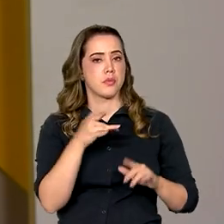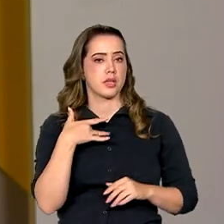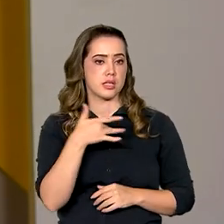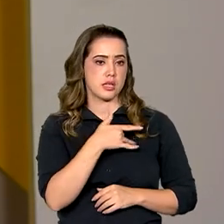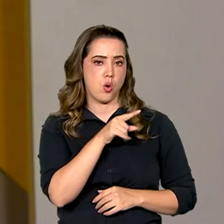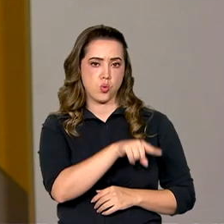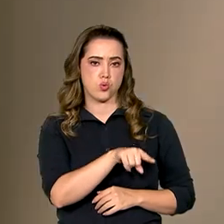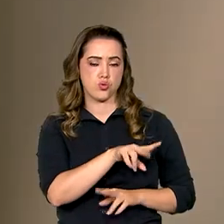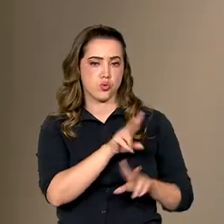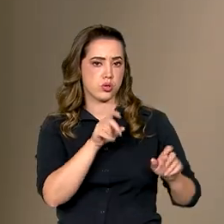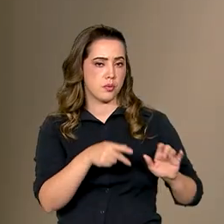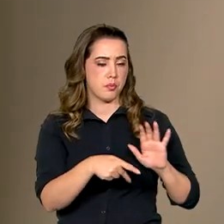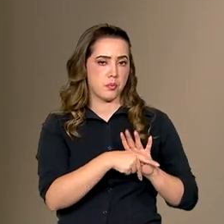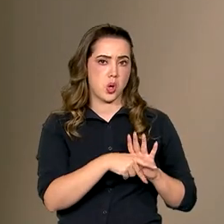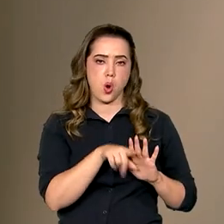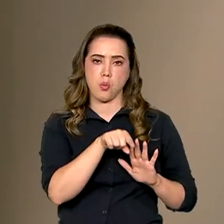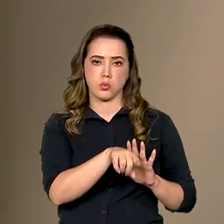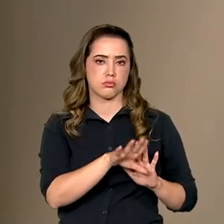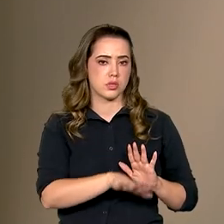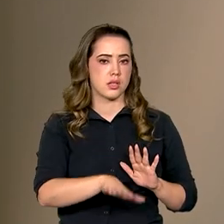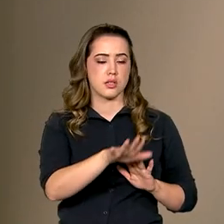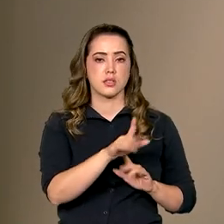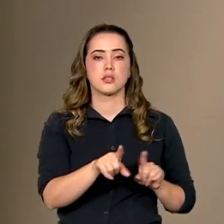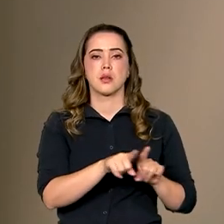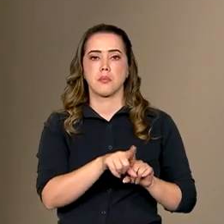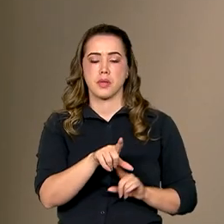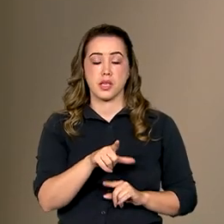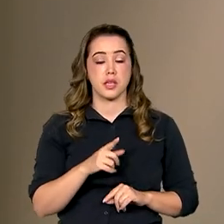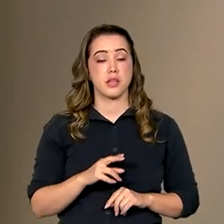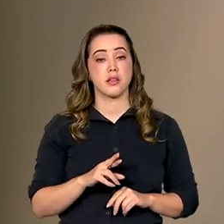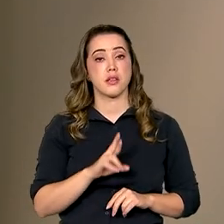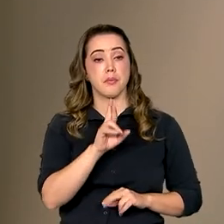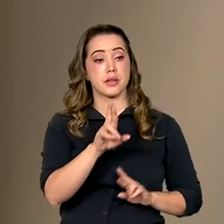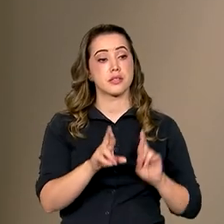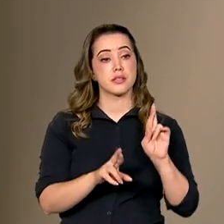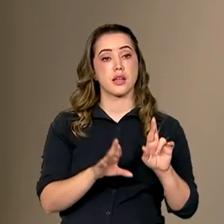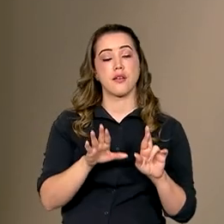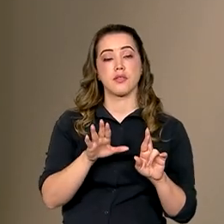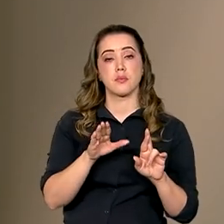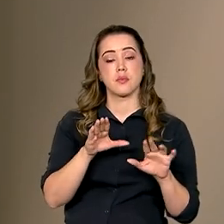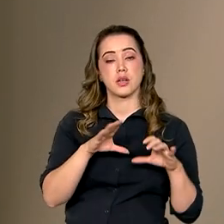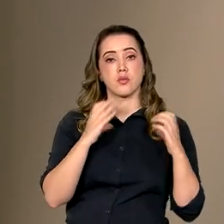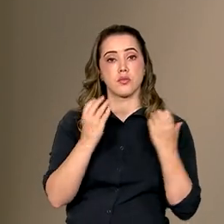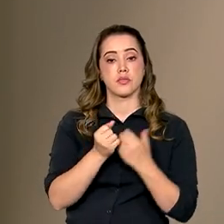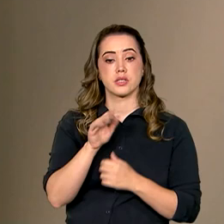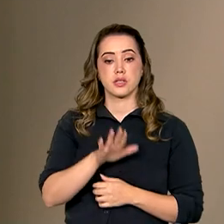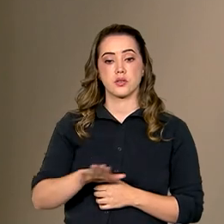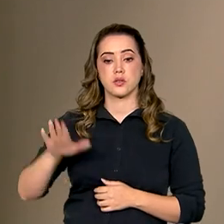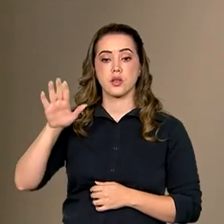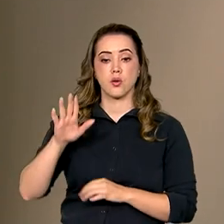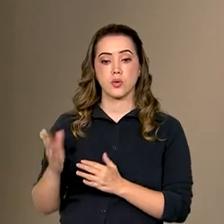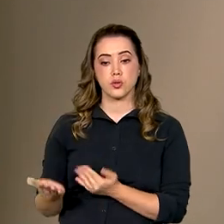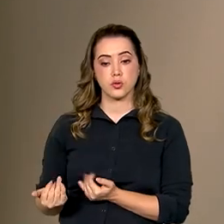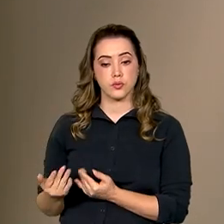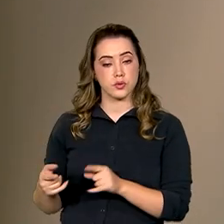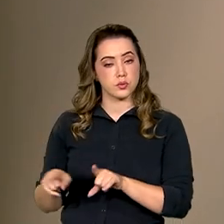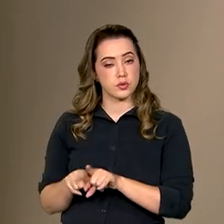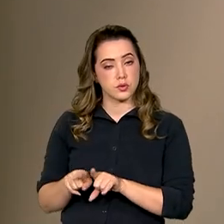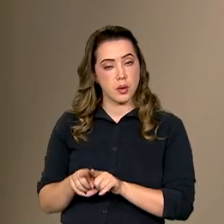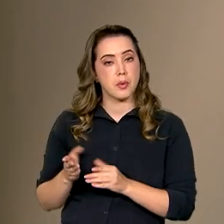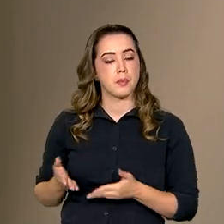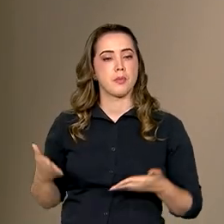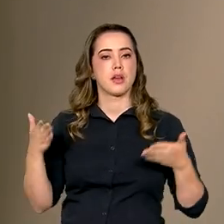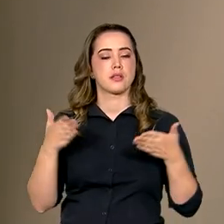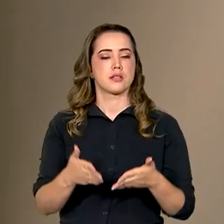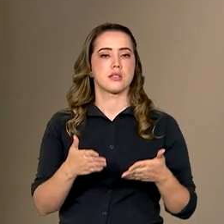-organizadas, que também tiravam delegados e delegadas para a conferência nacional. Então, a juventude também, você participa